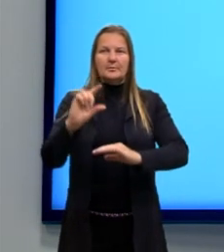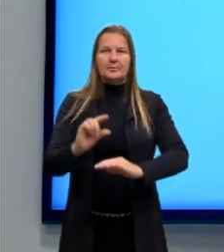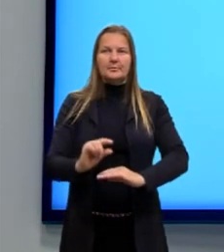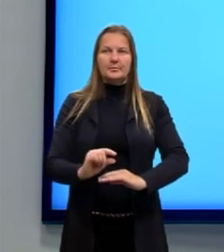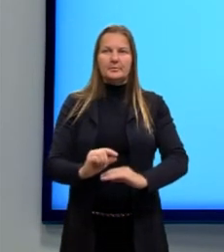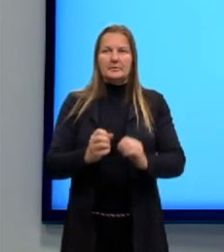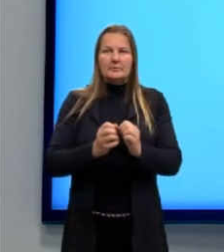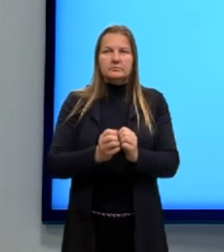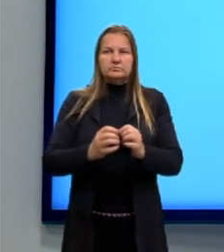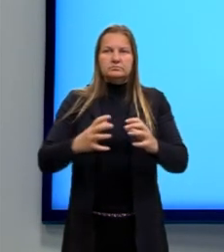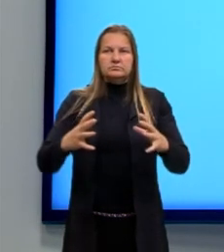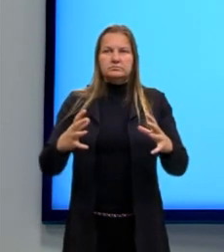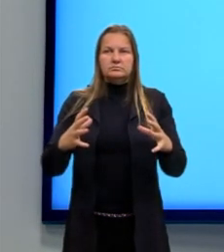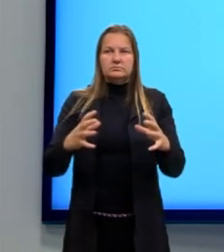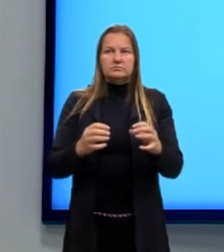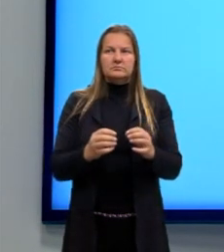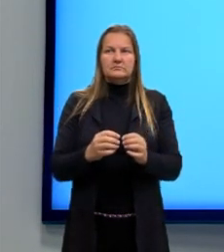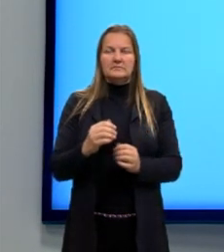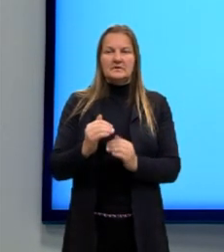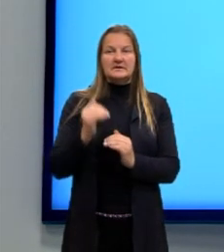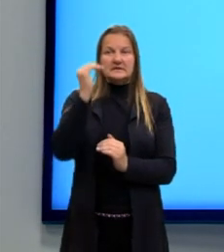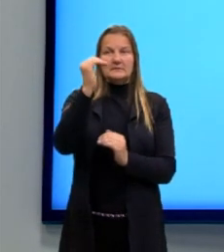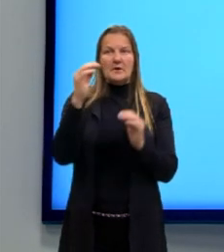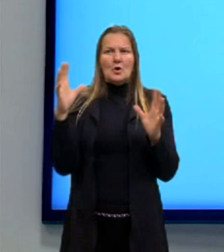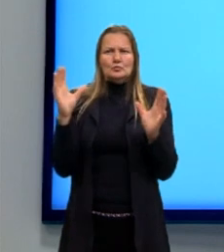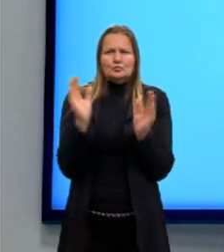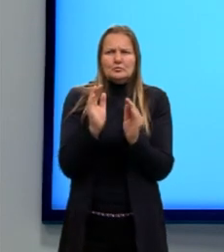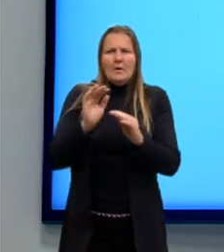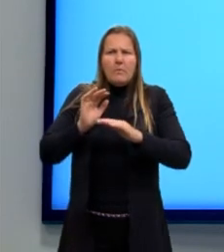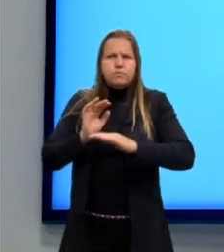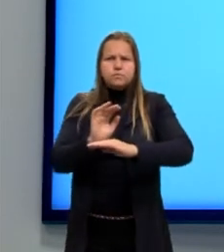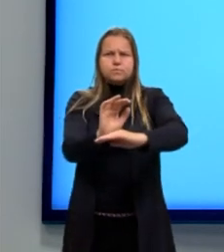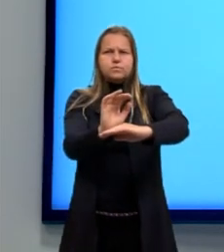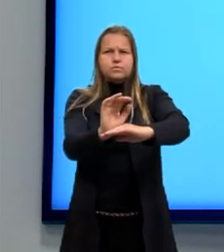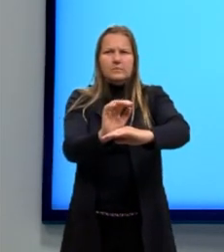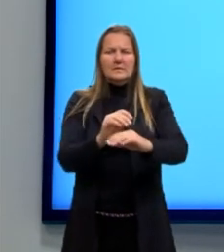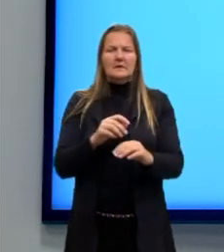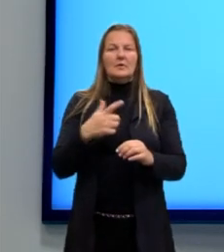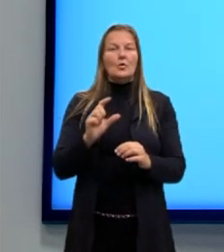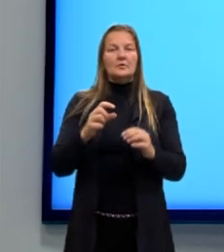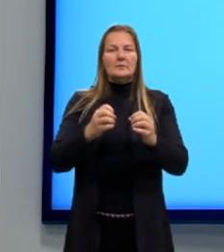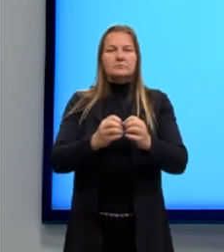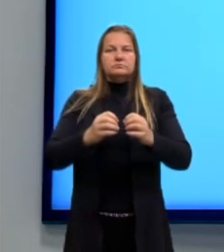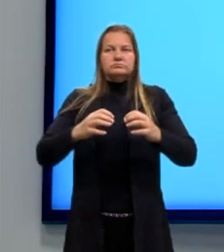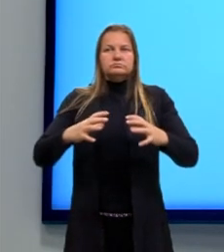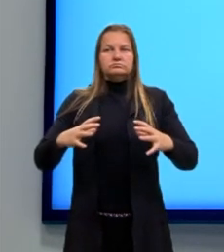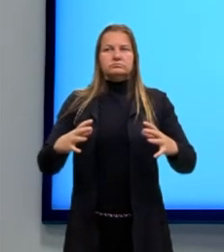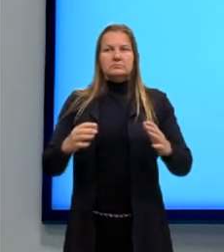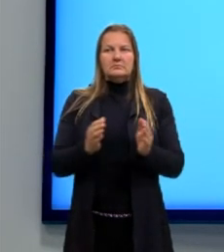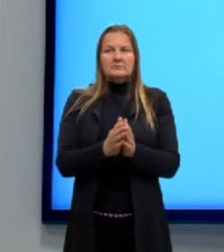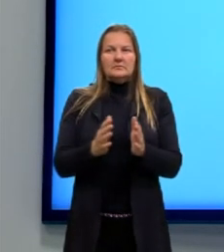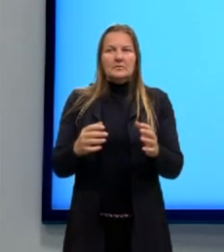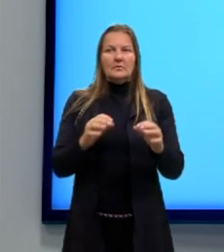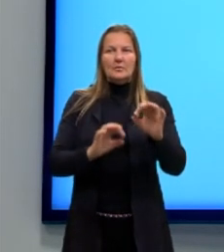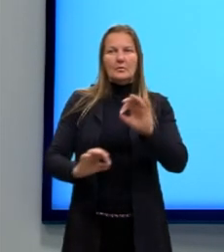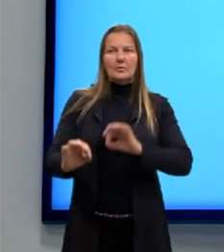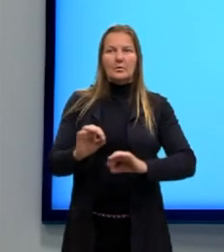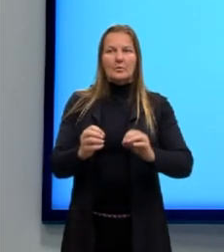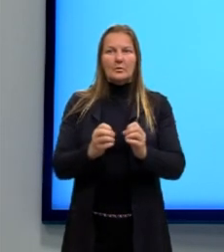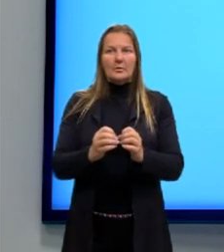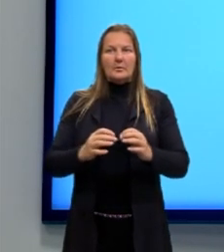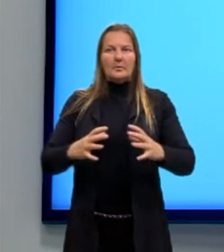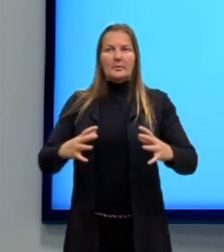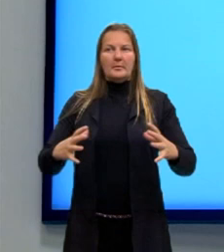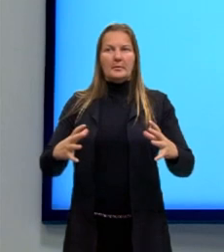esse exemplo aqui de cima. Então, aqui as moléculas vão conseguir se organizar melhor do que aqui em cima. Elas